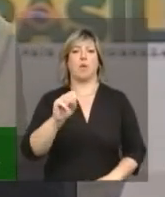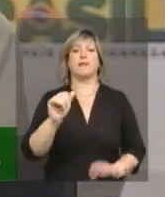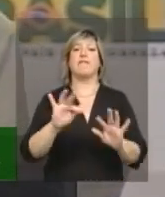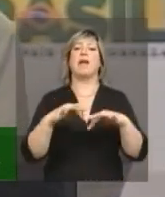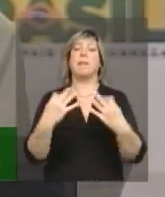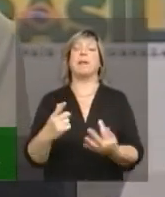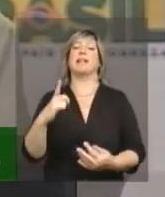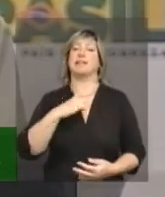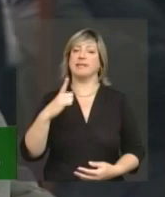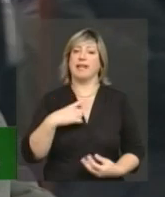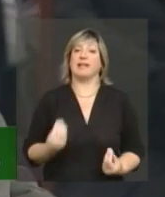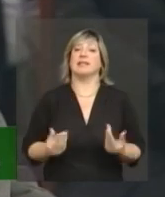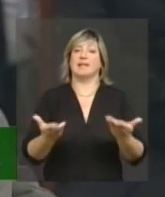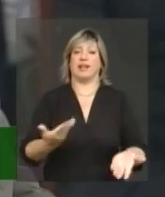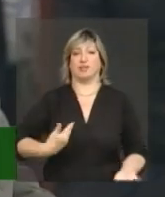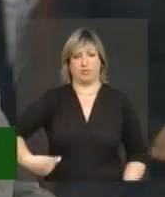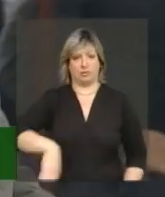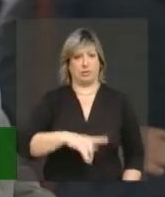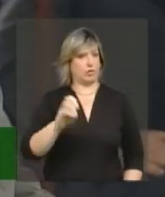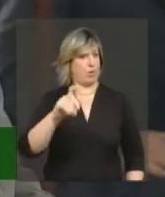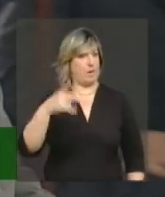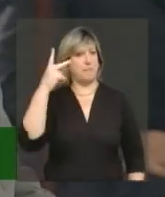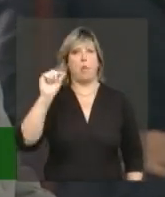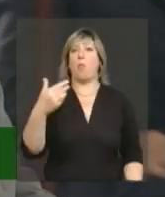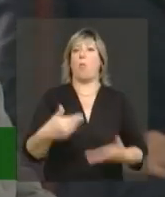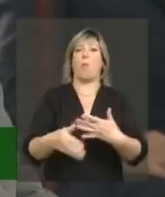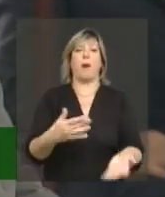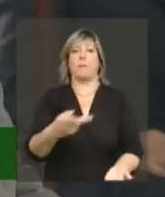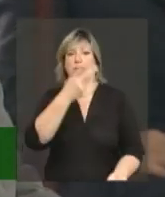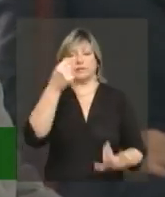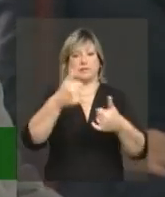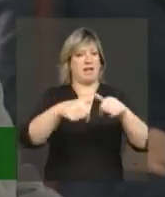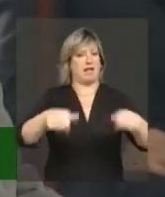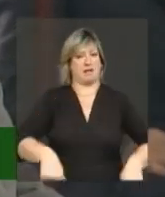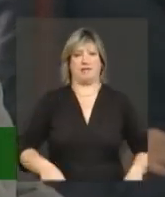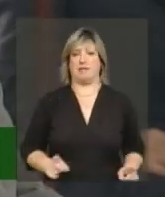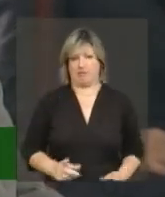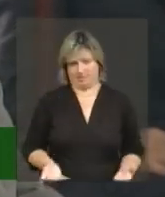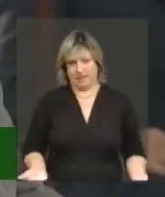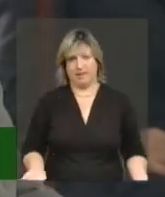nos proporcionado. Porque não é para qualquer um estar aqui, né? E eu estou aqui...